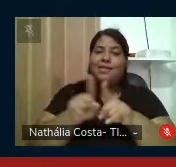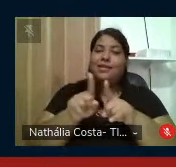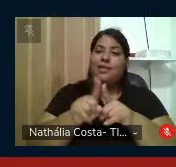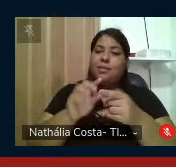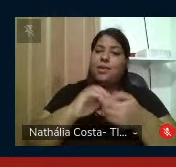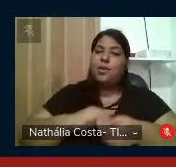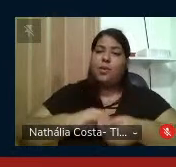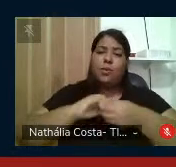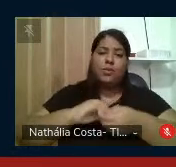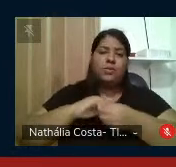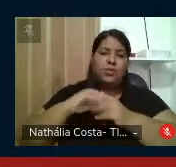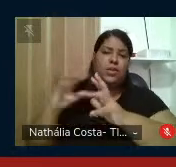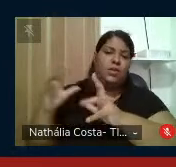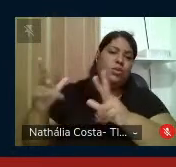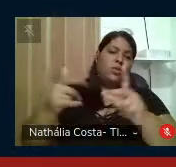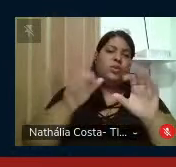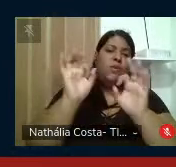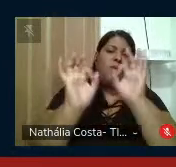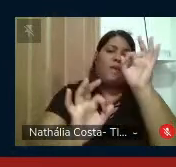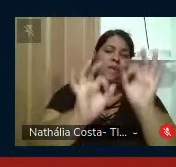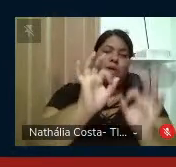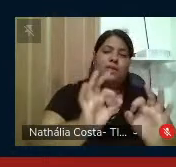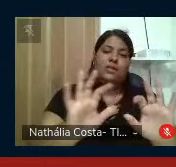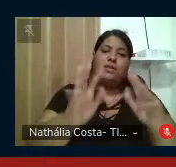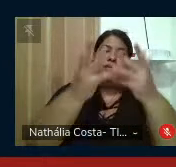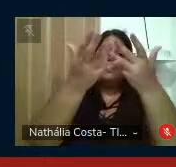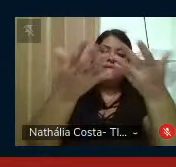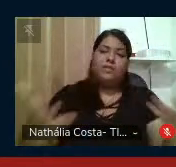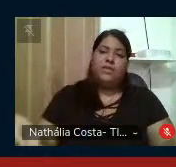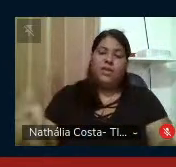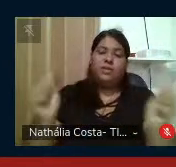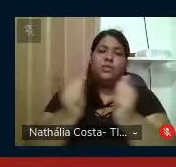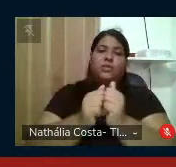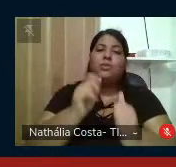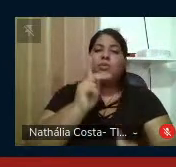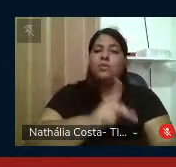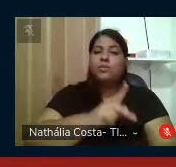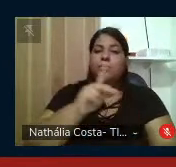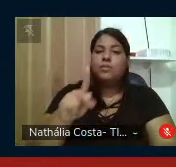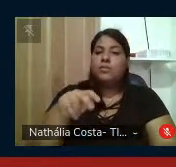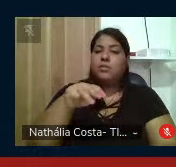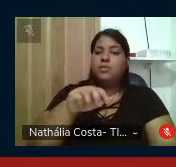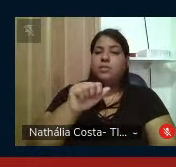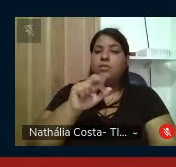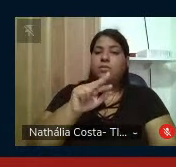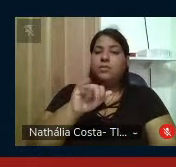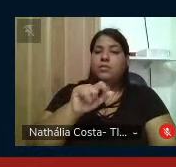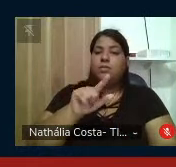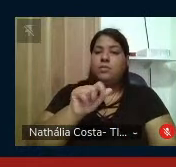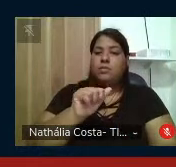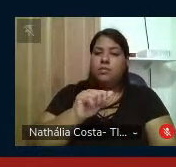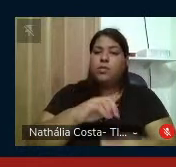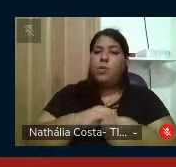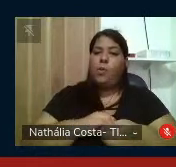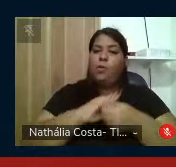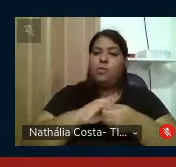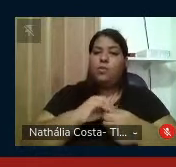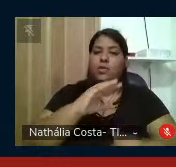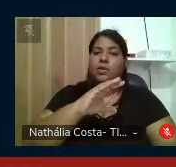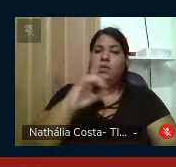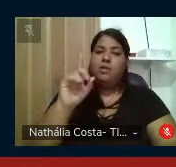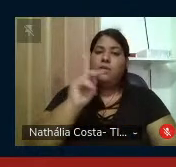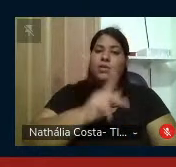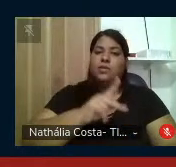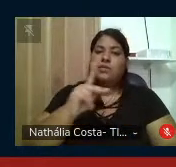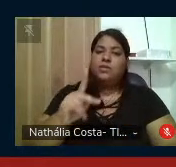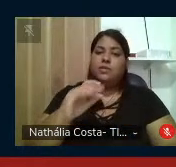saúdo toda a organização do evento, junto com a professora Marília, cumprimento a coordenação desta sessão, professora Cláudio Lennon,